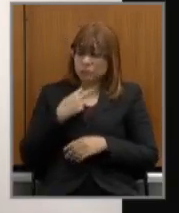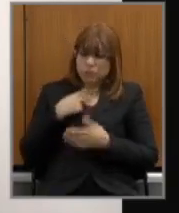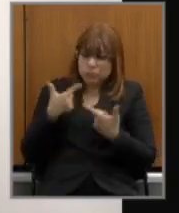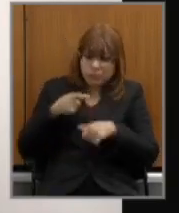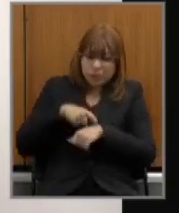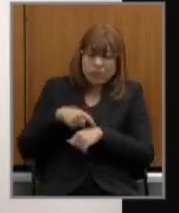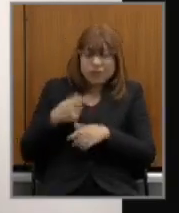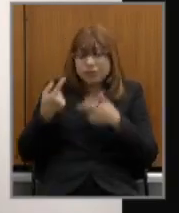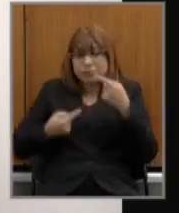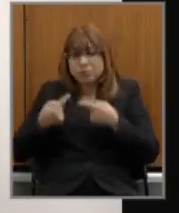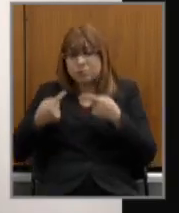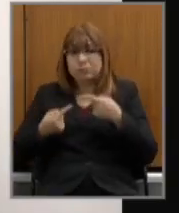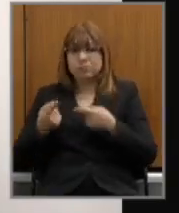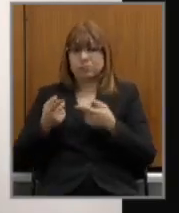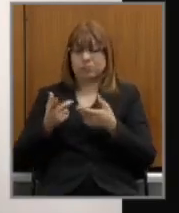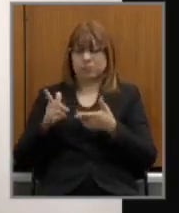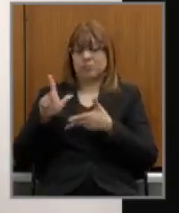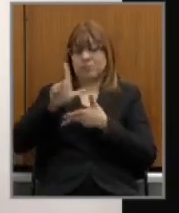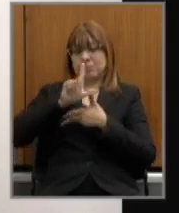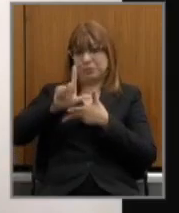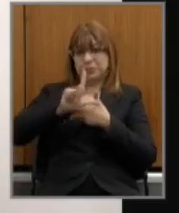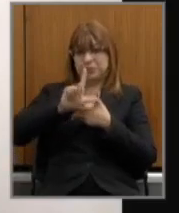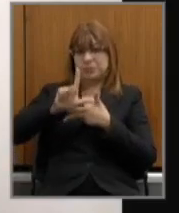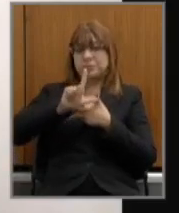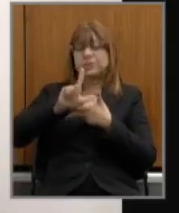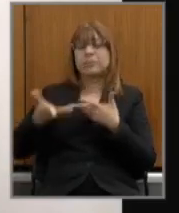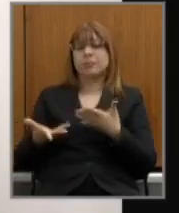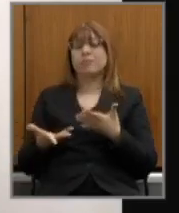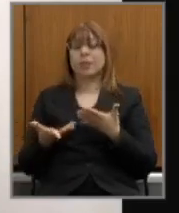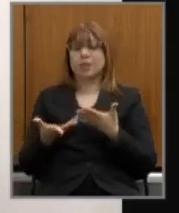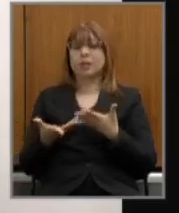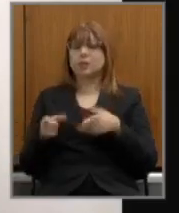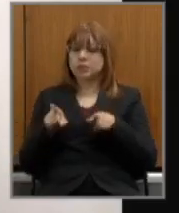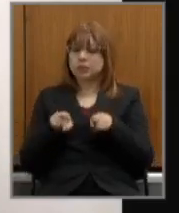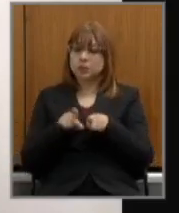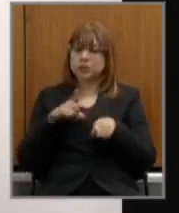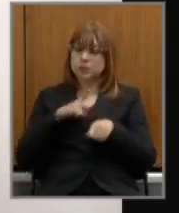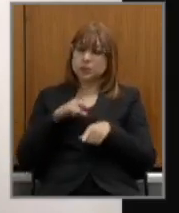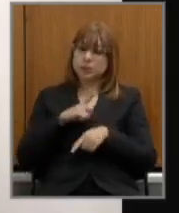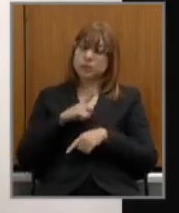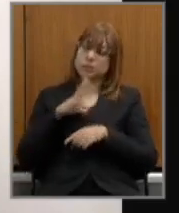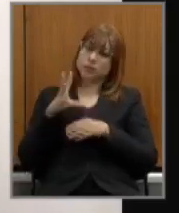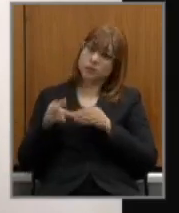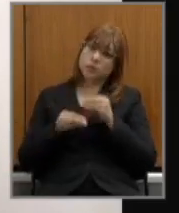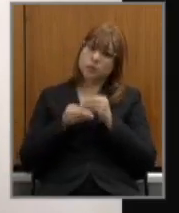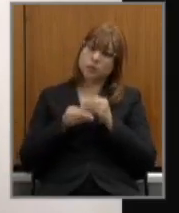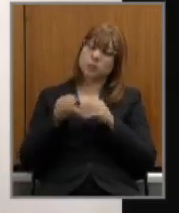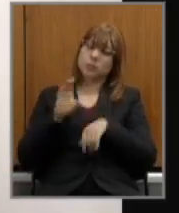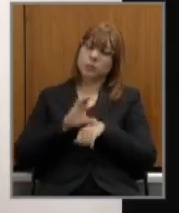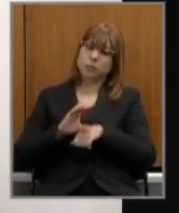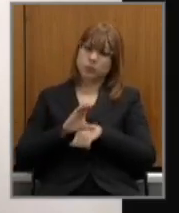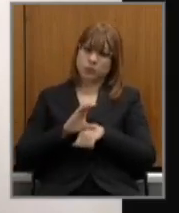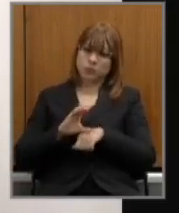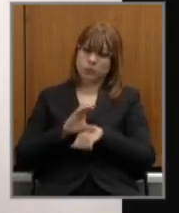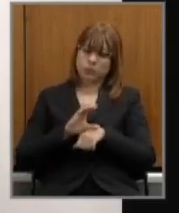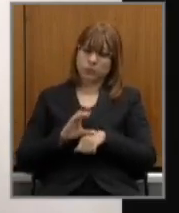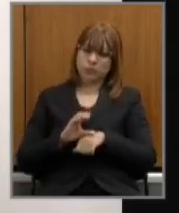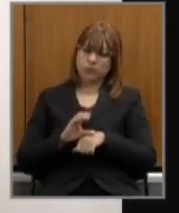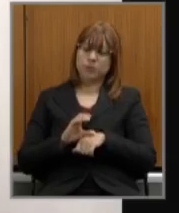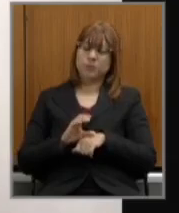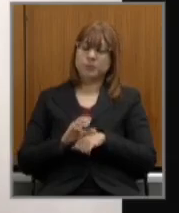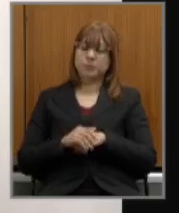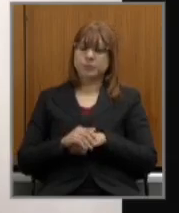devemos até porque existe imposição da emenda constitucional 103 mas essa correria esse